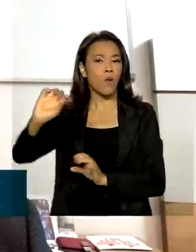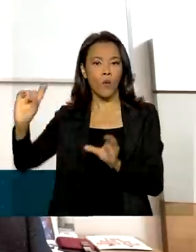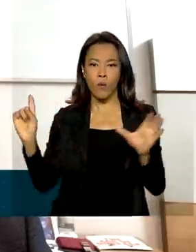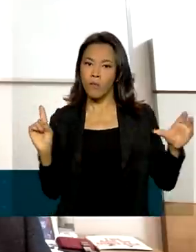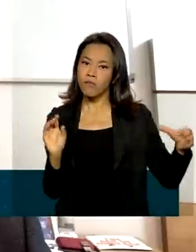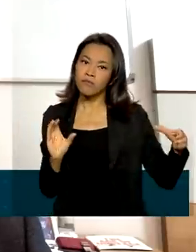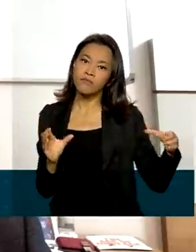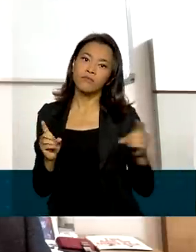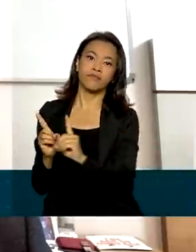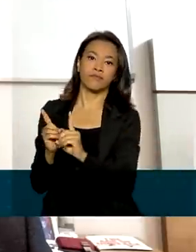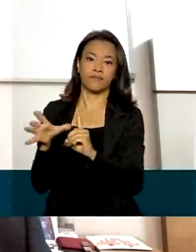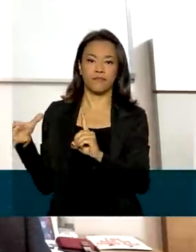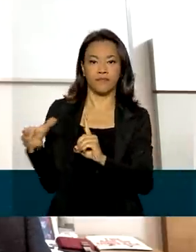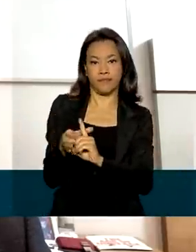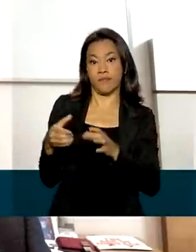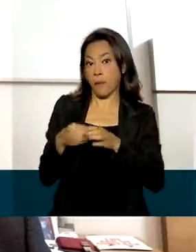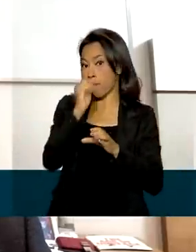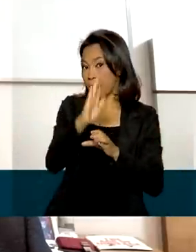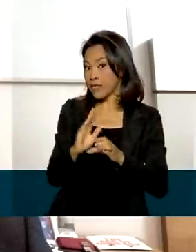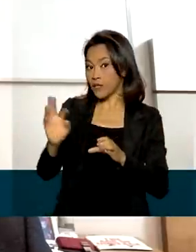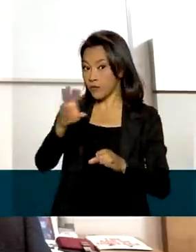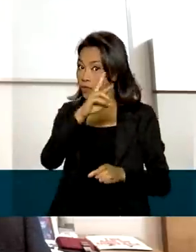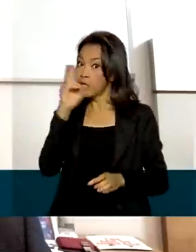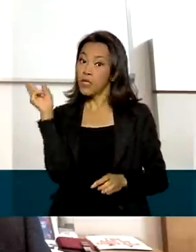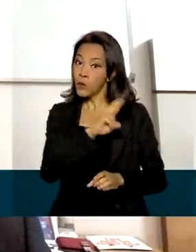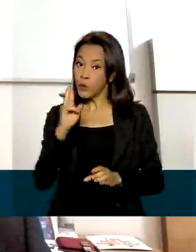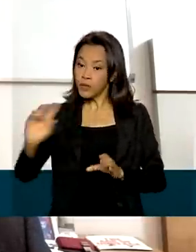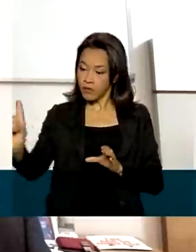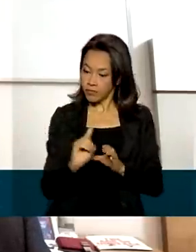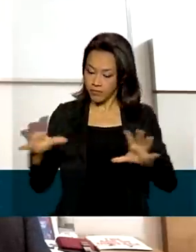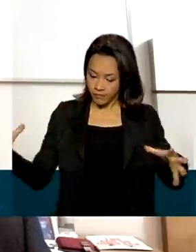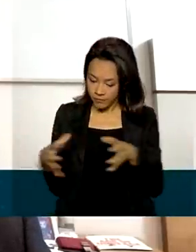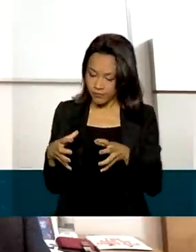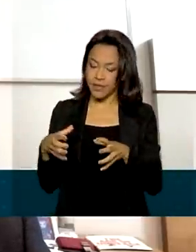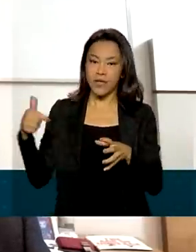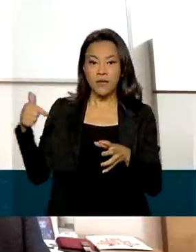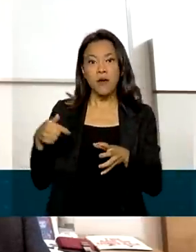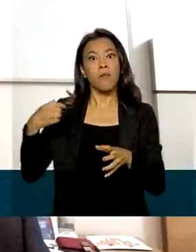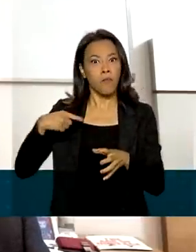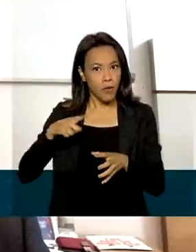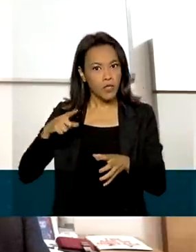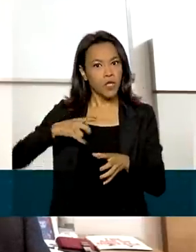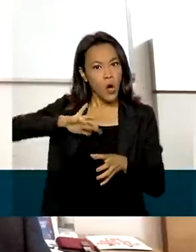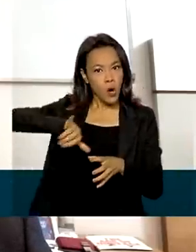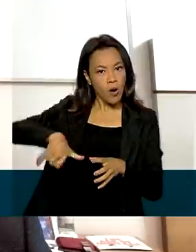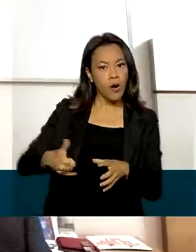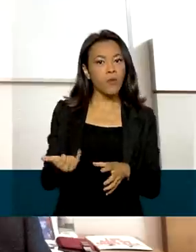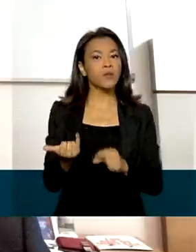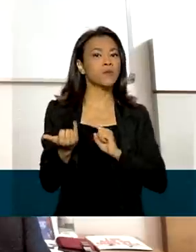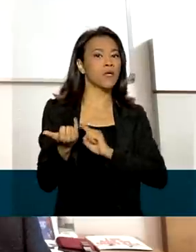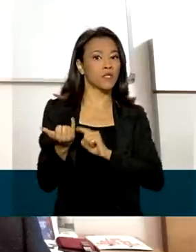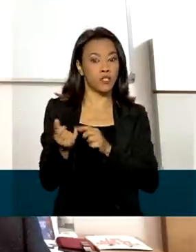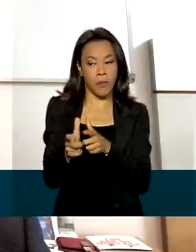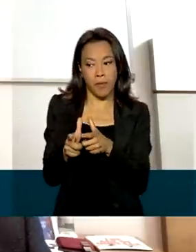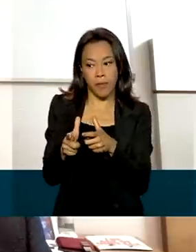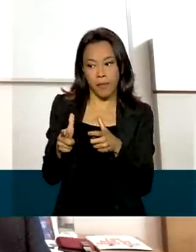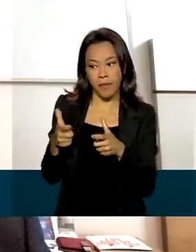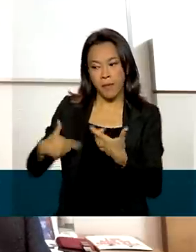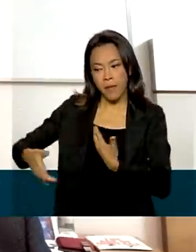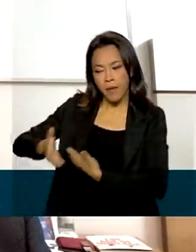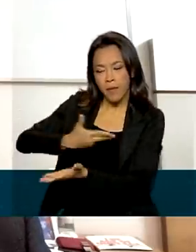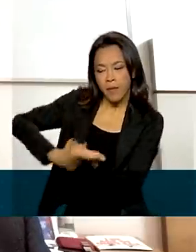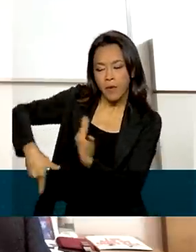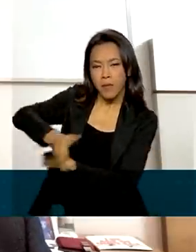Brasil e a Rússia. Isso significa que podem surgir oportunidades de ampliação desse banco e de mais